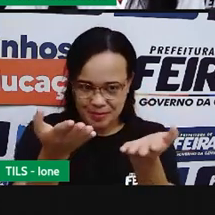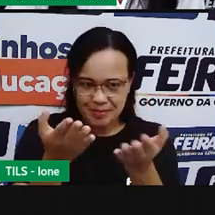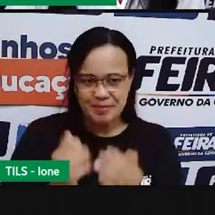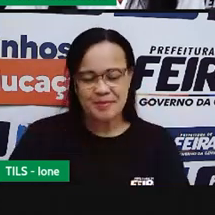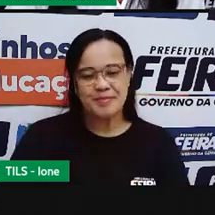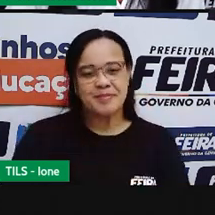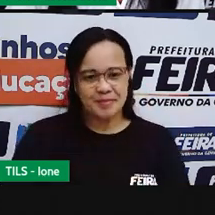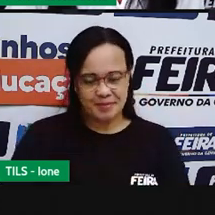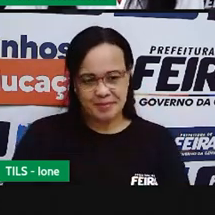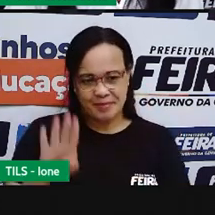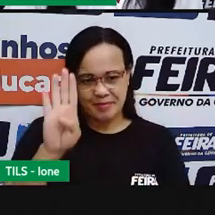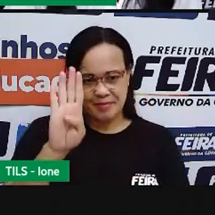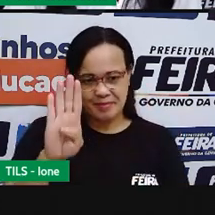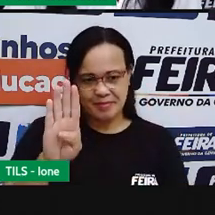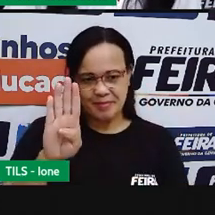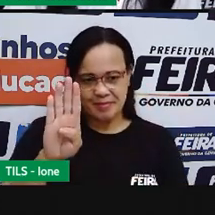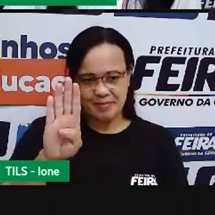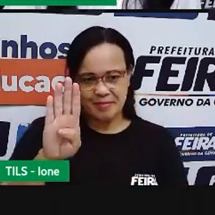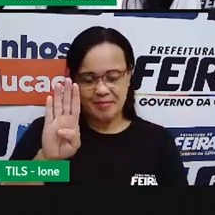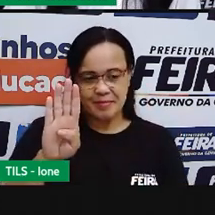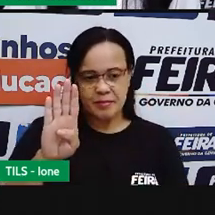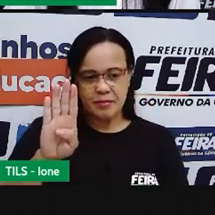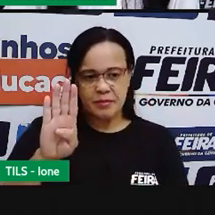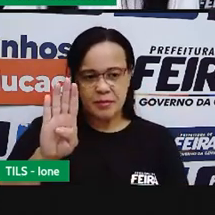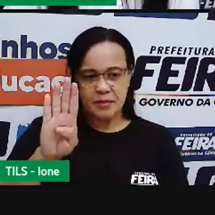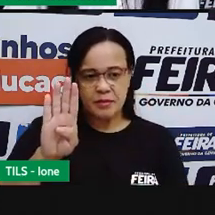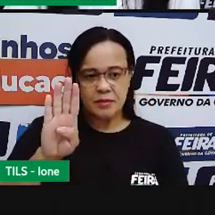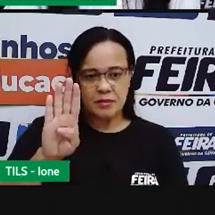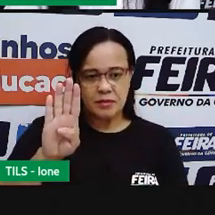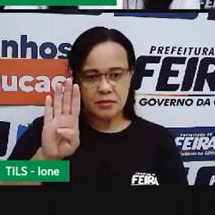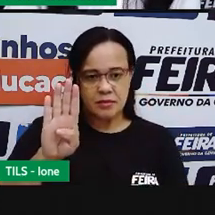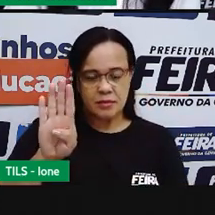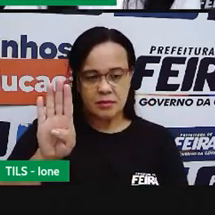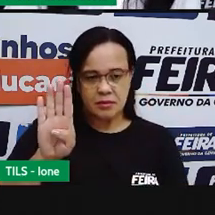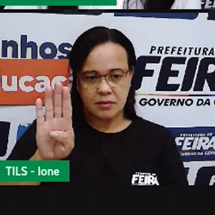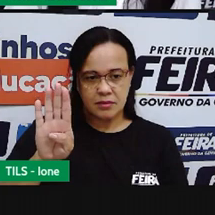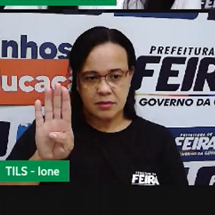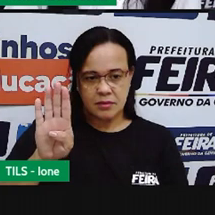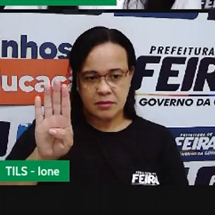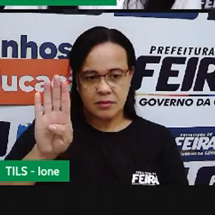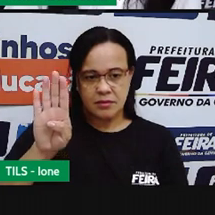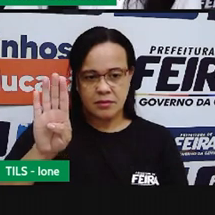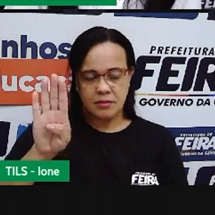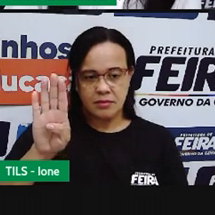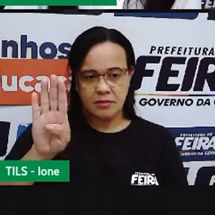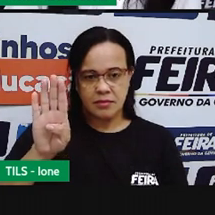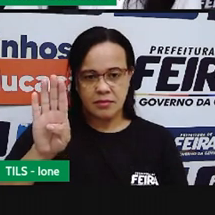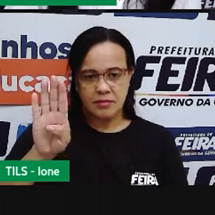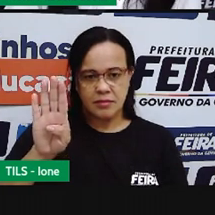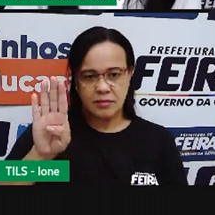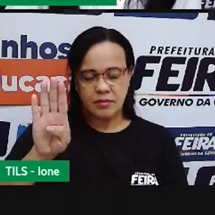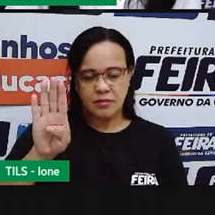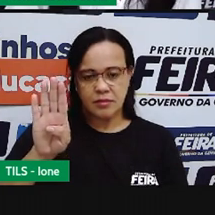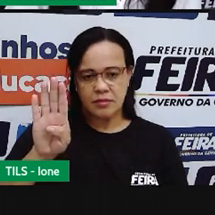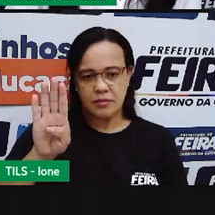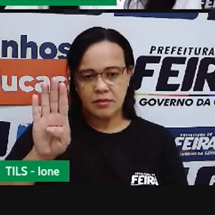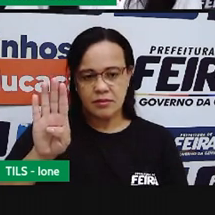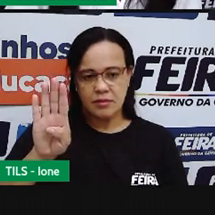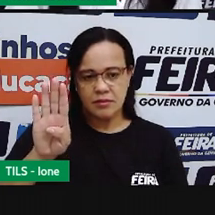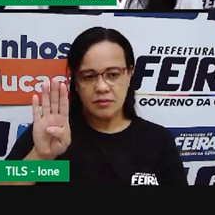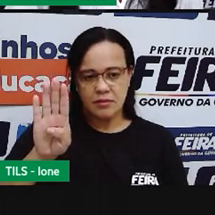Então ó Pra fazer a letra A letra B Traçado reto Para baixo De